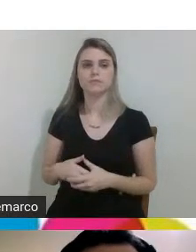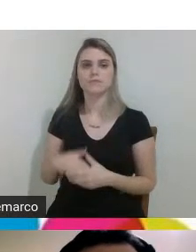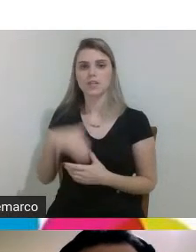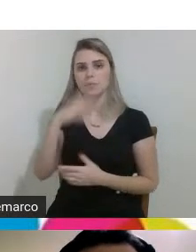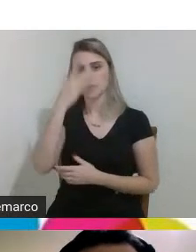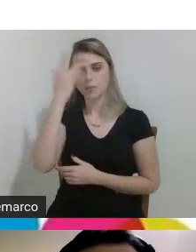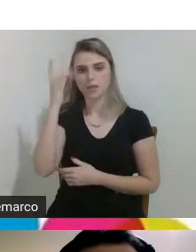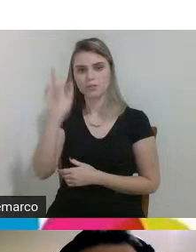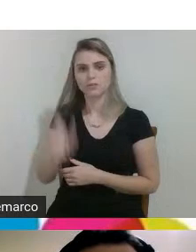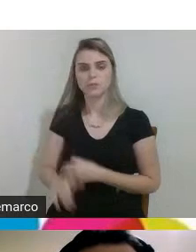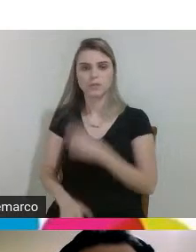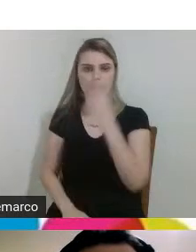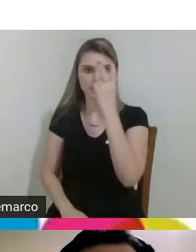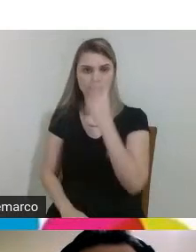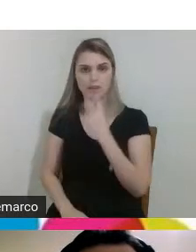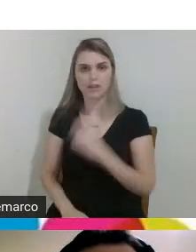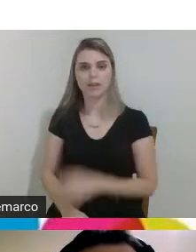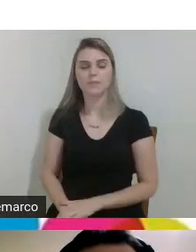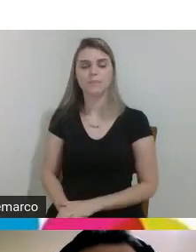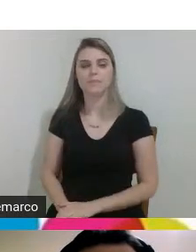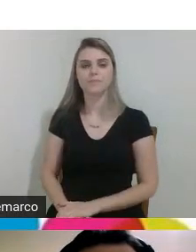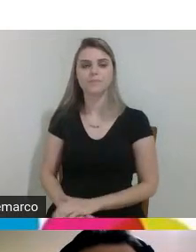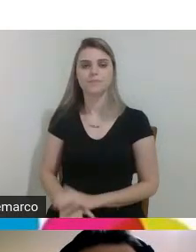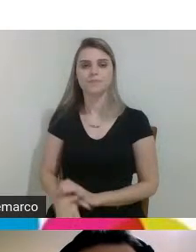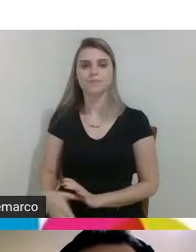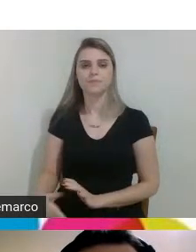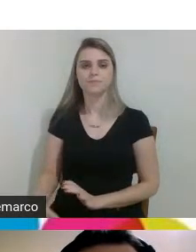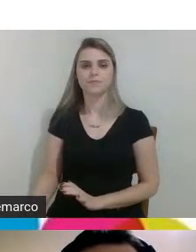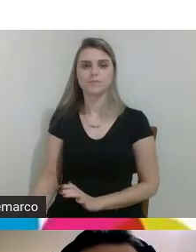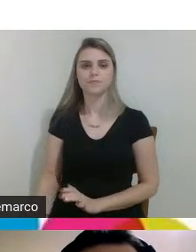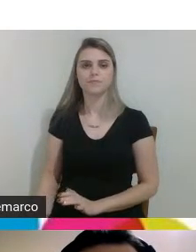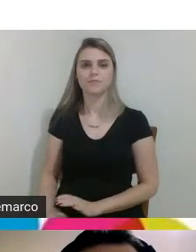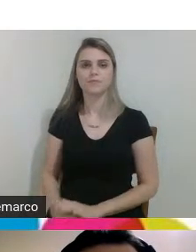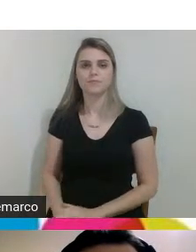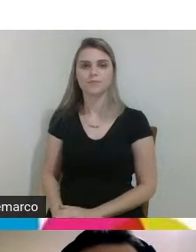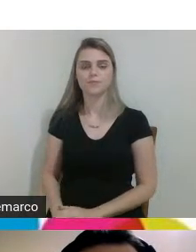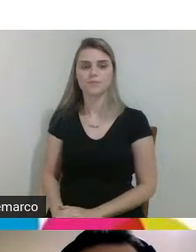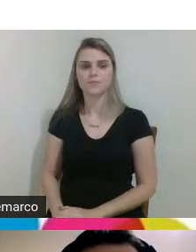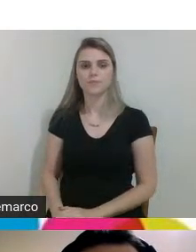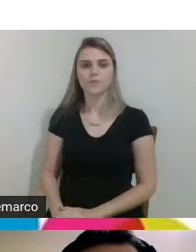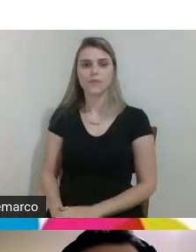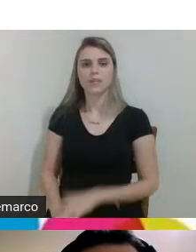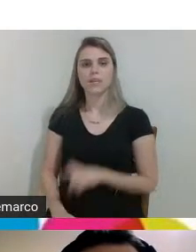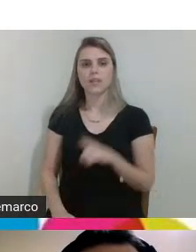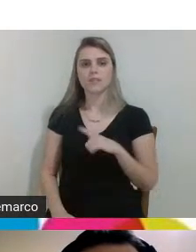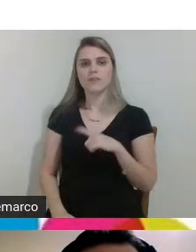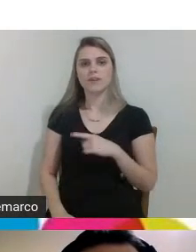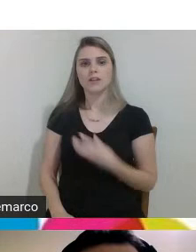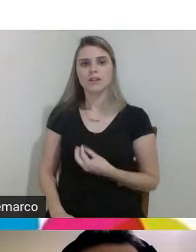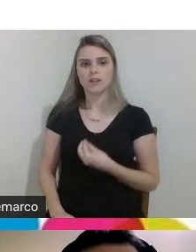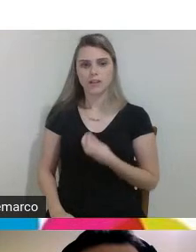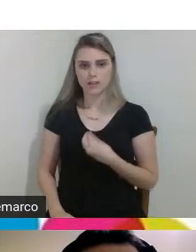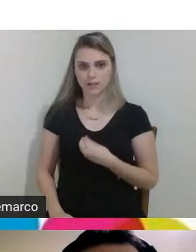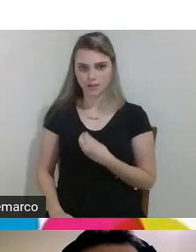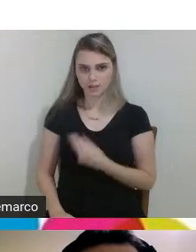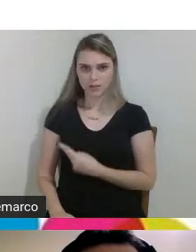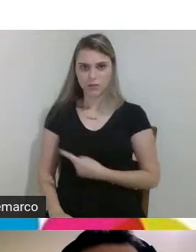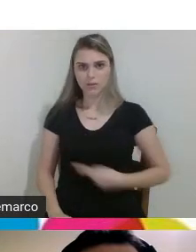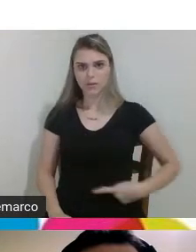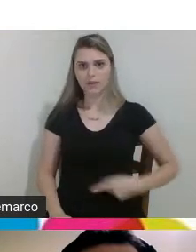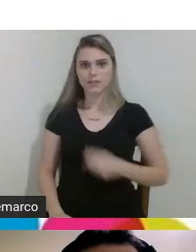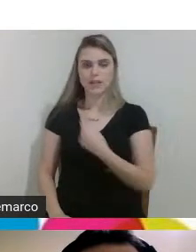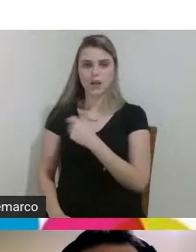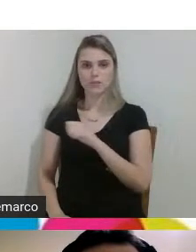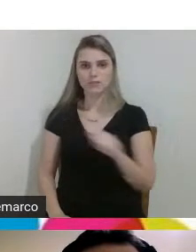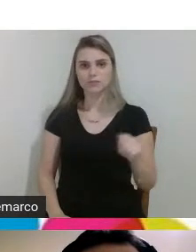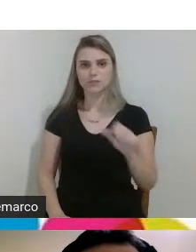cega e nós vamos ter a presença do presidente da associação de Santa